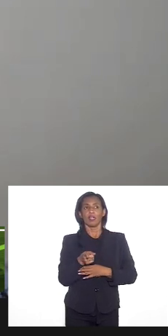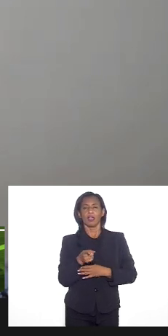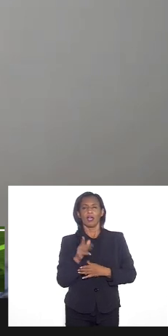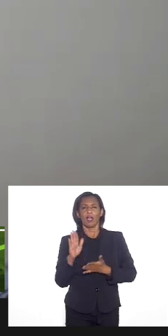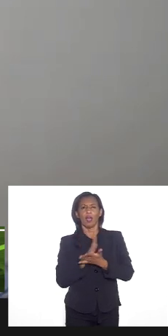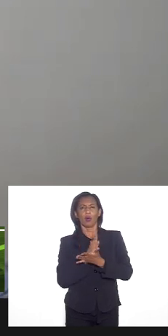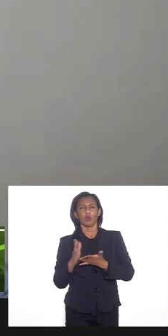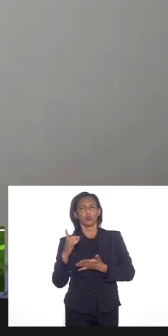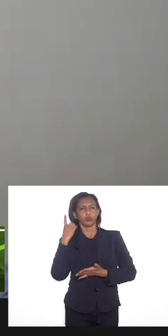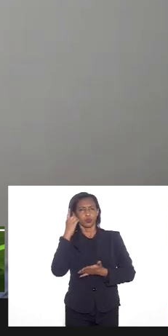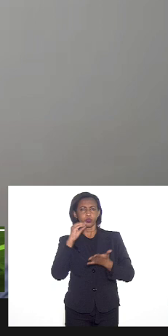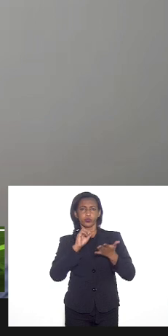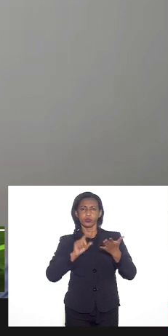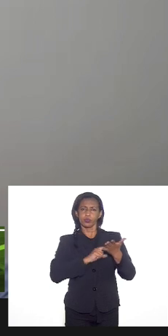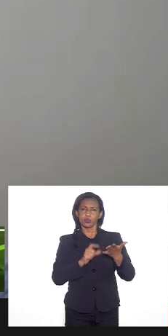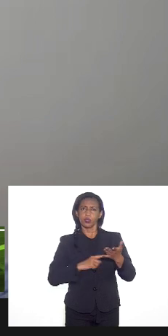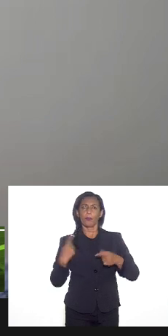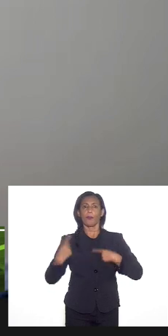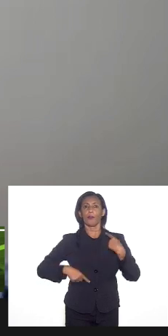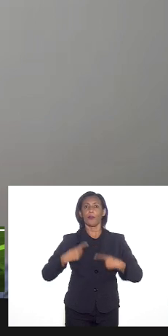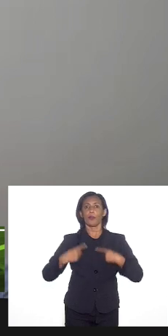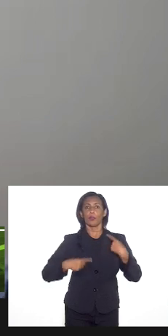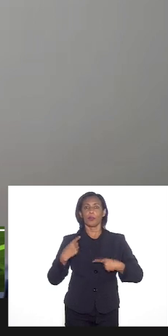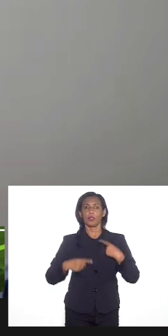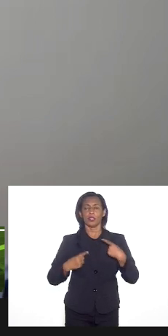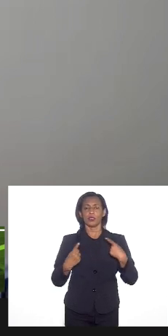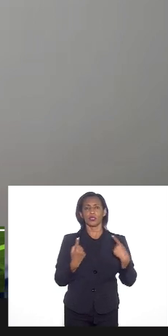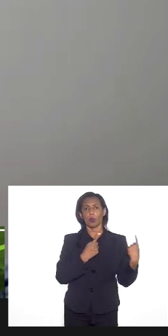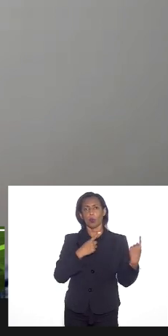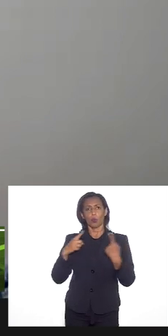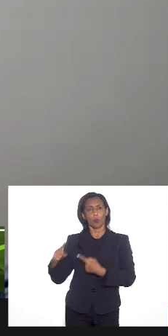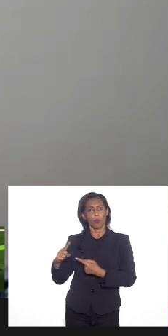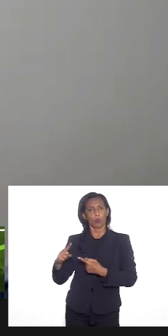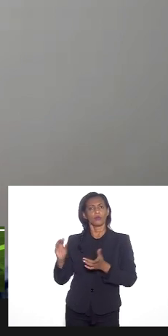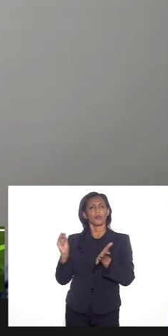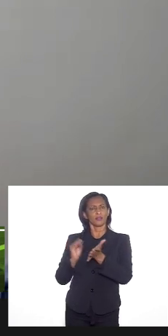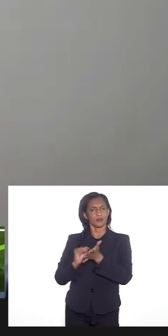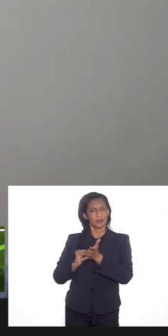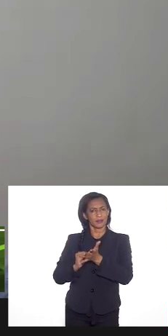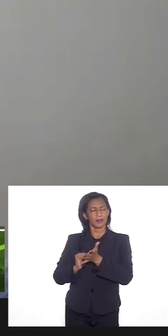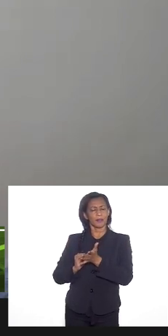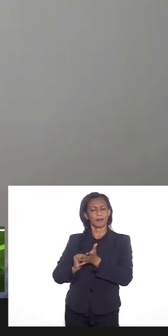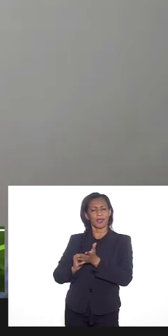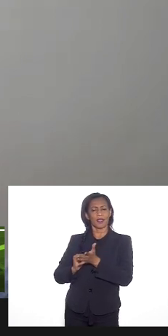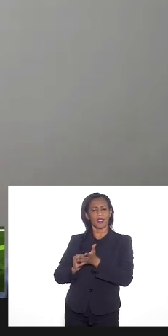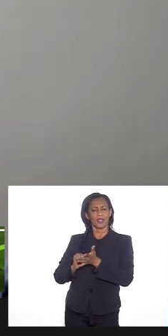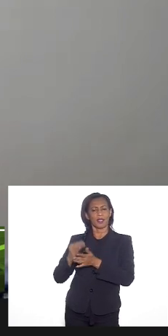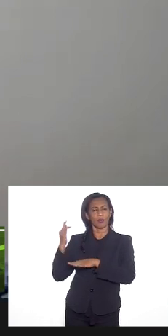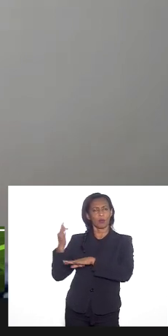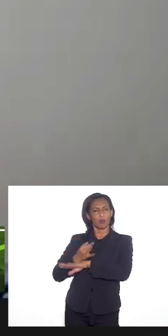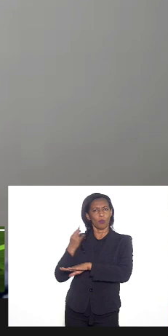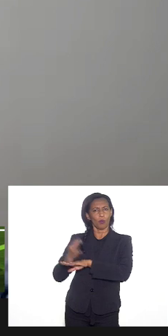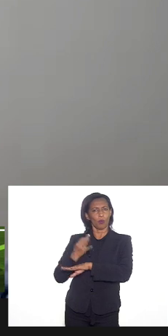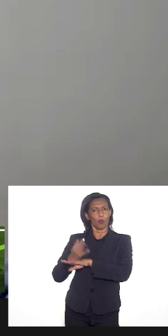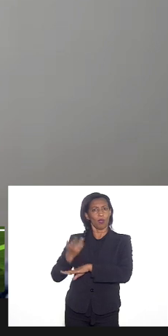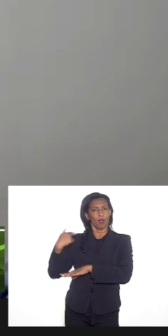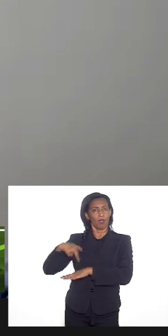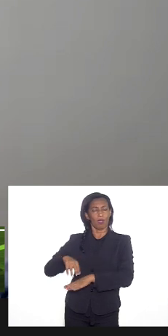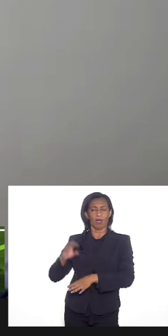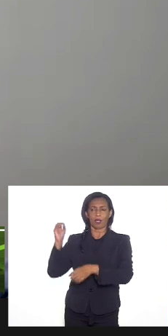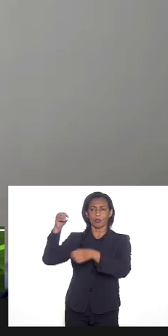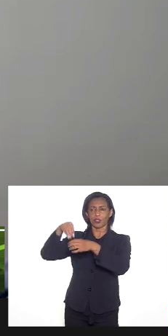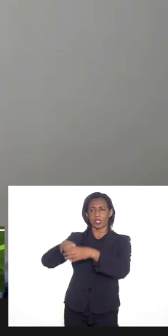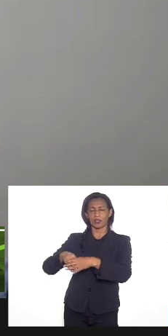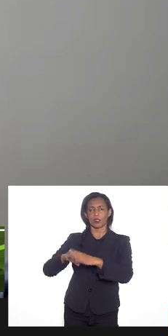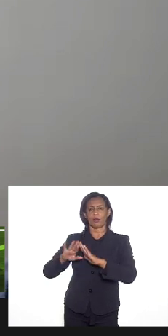que instituiu a política de enfrentamento à intolerância religiosa Átila no contexto escolar acho muito importante a